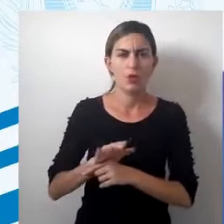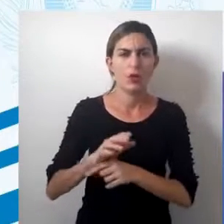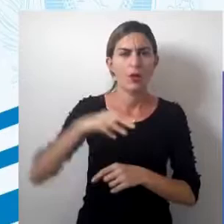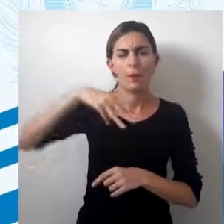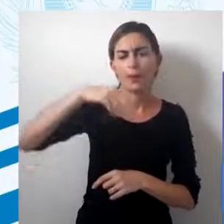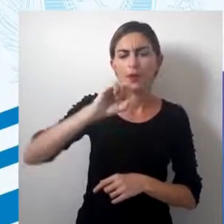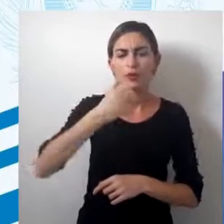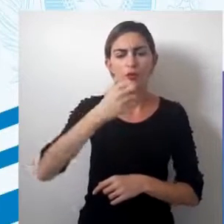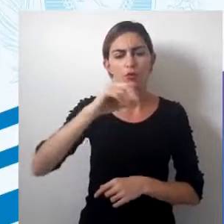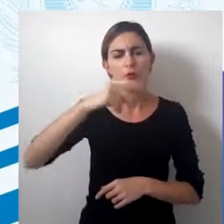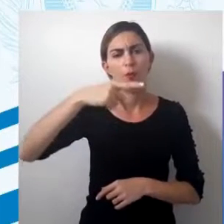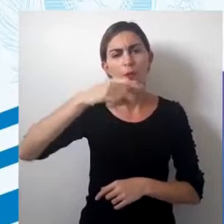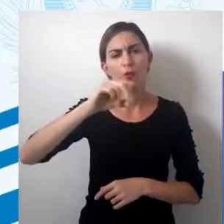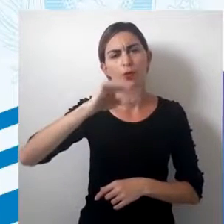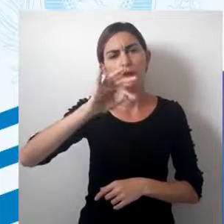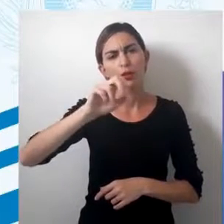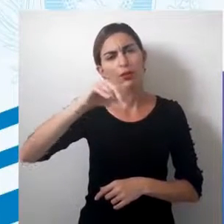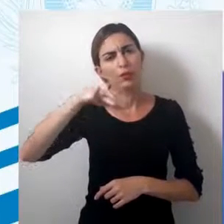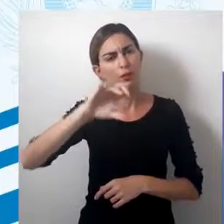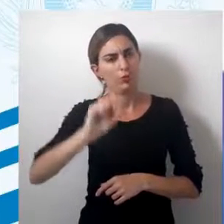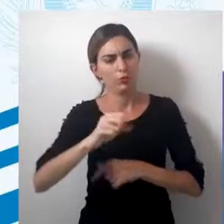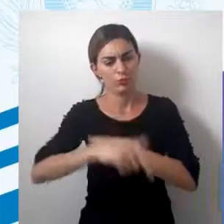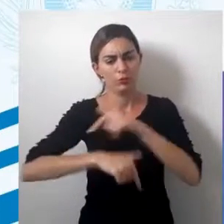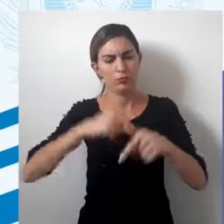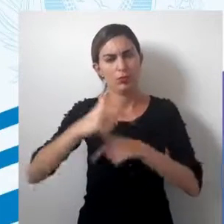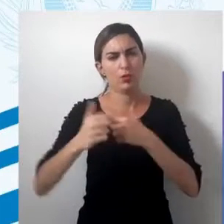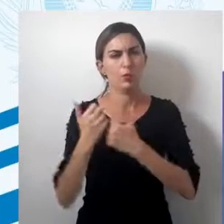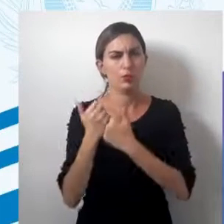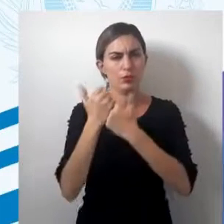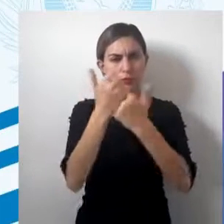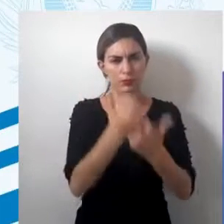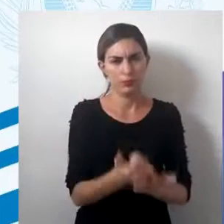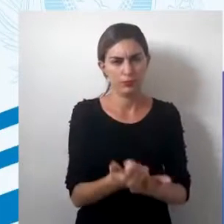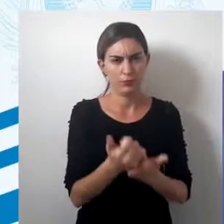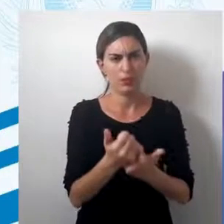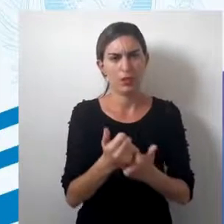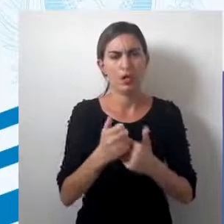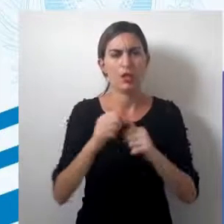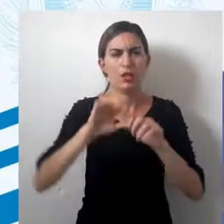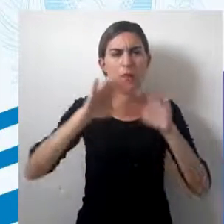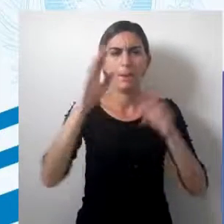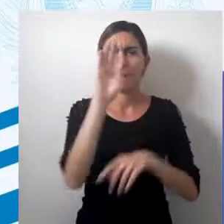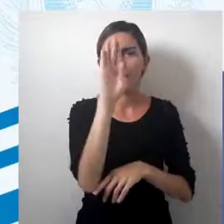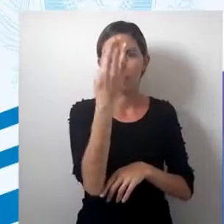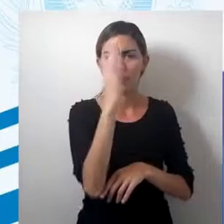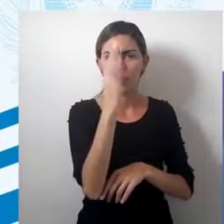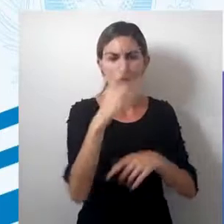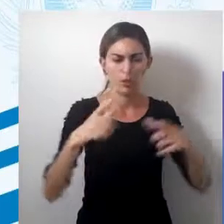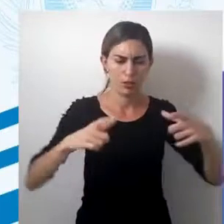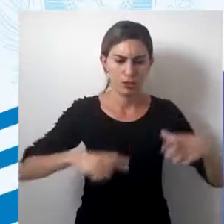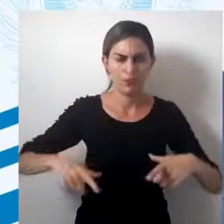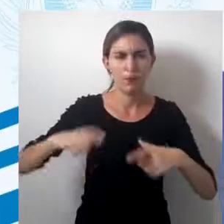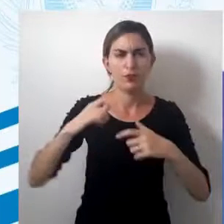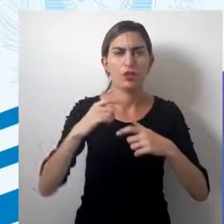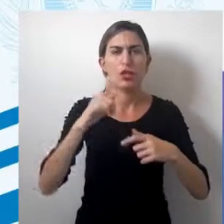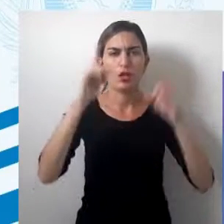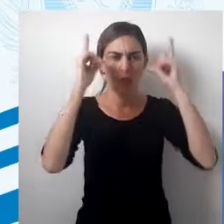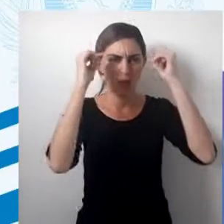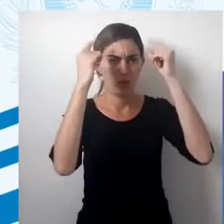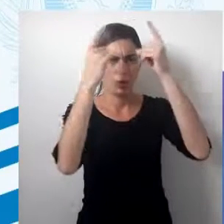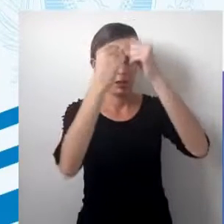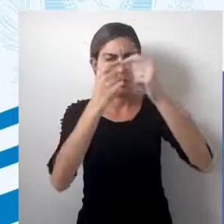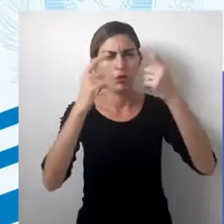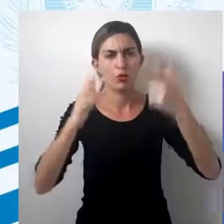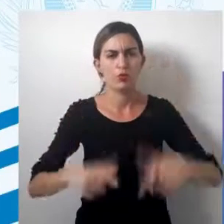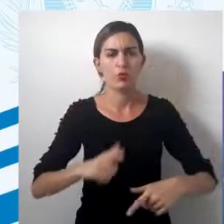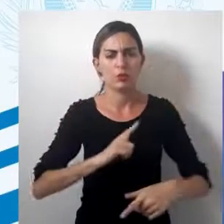mesopotâmicos, que trabalhavam com representações em disco de madeira, a colaboração dos gregos,